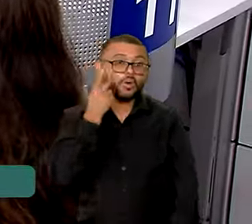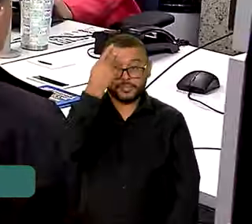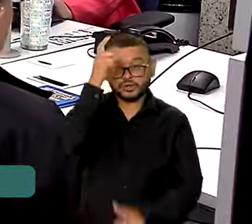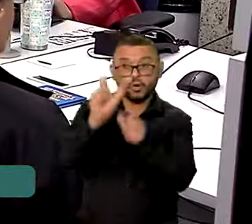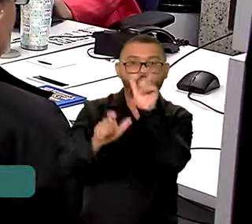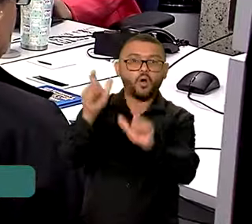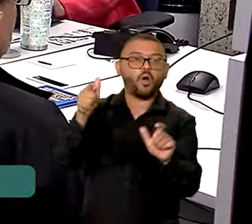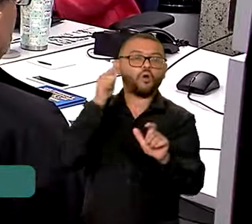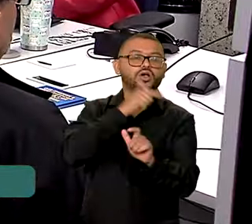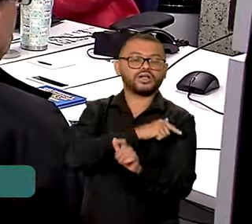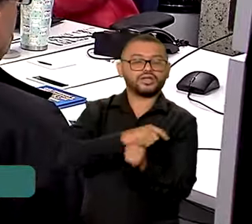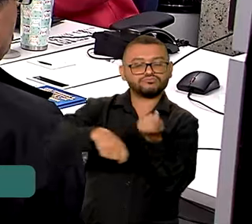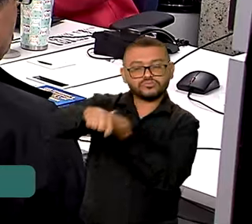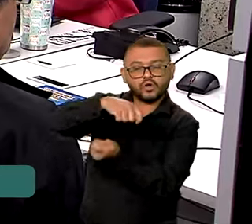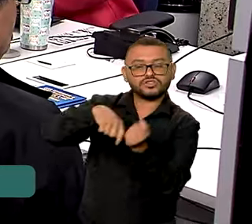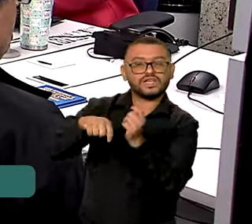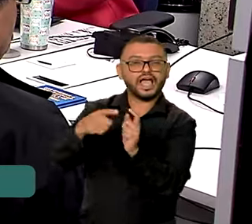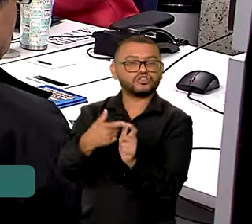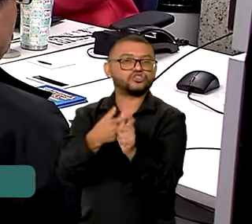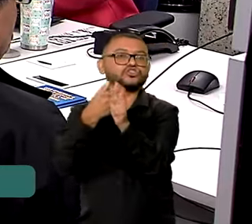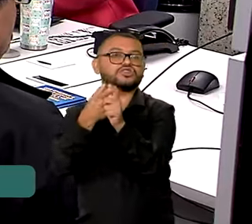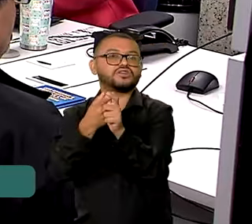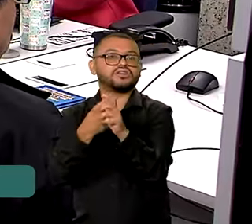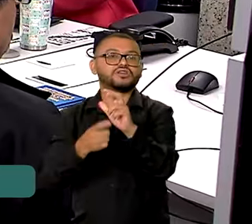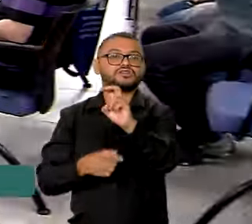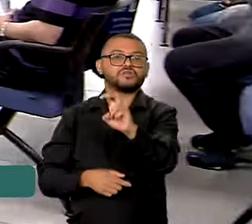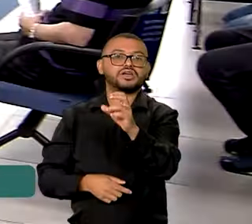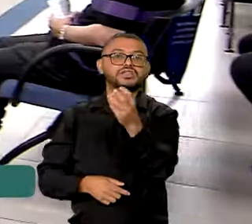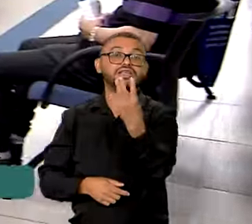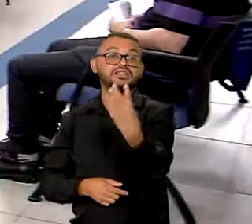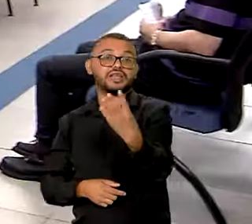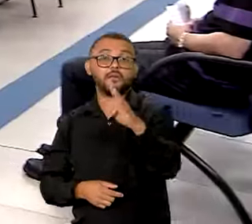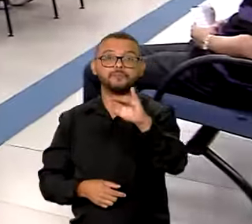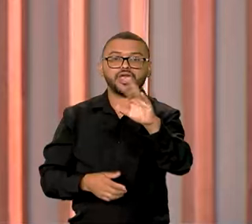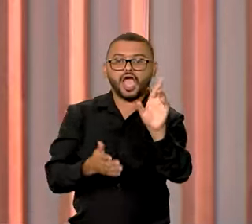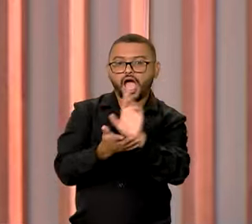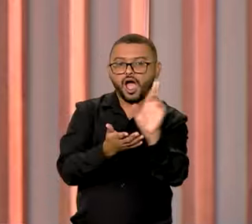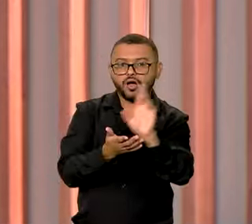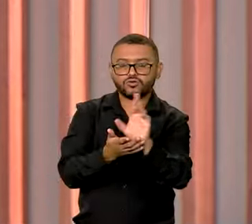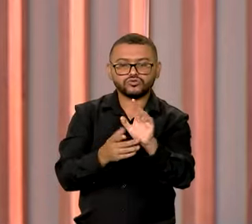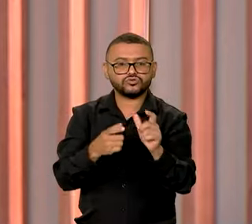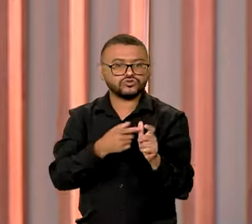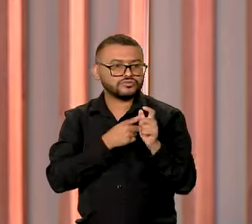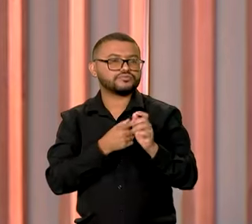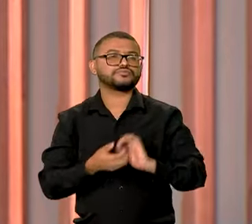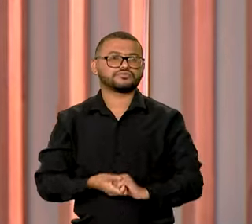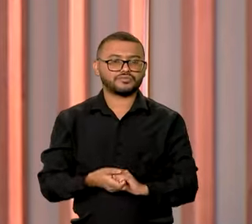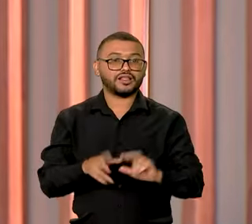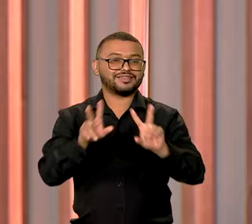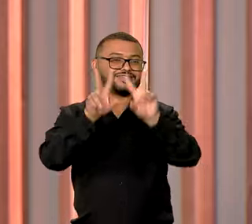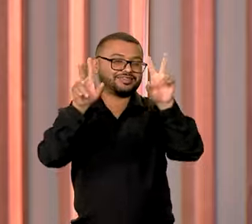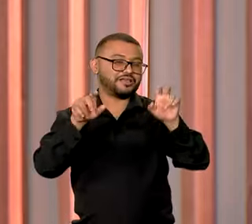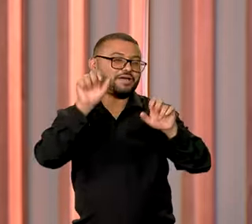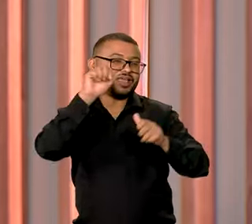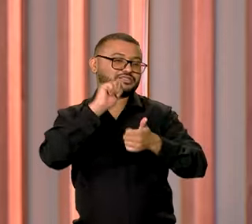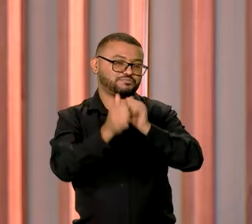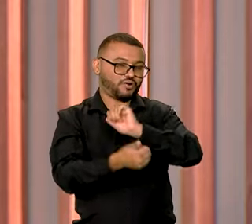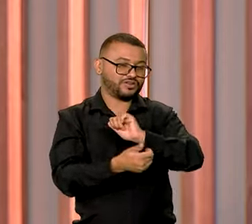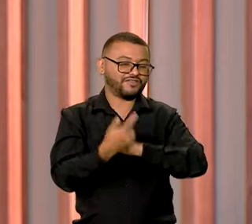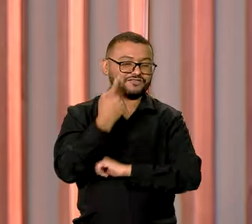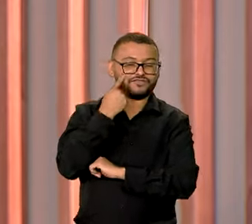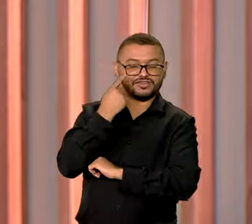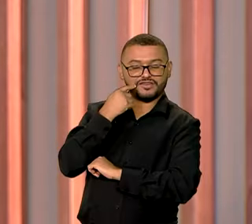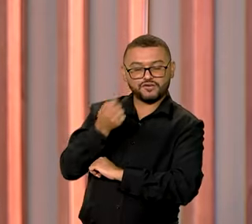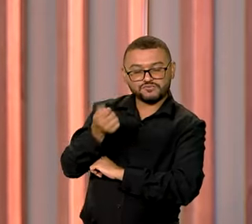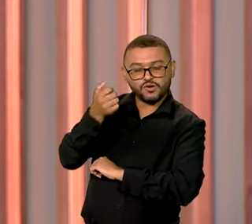com a negociação de 53 bilhões de reais em dívidas. E o assunto agora é esporte. Há